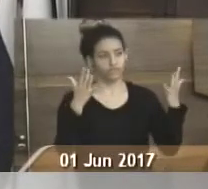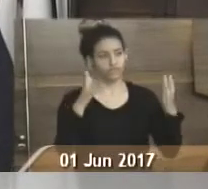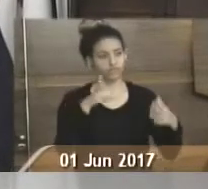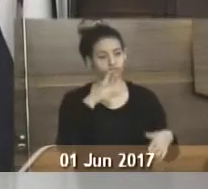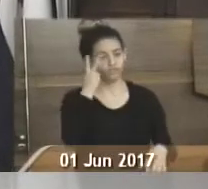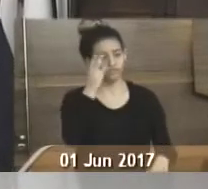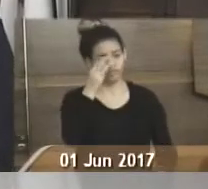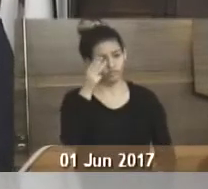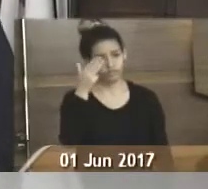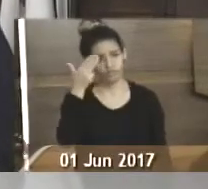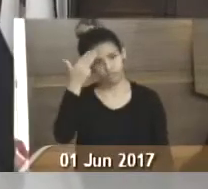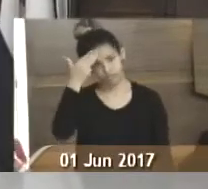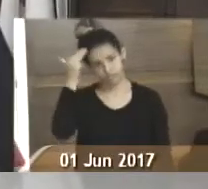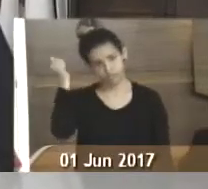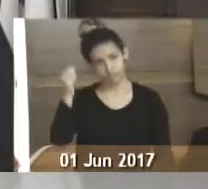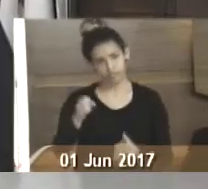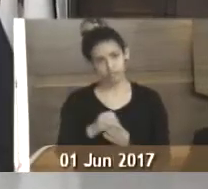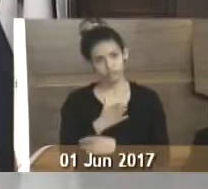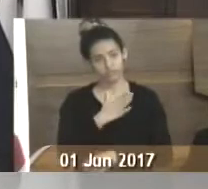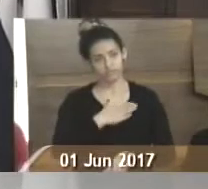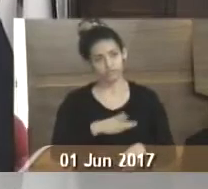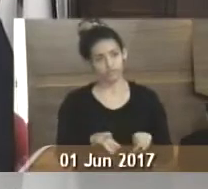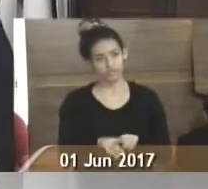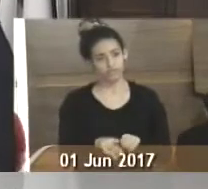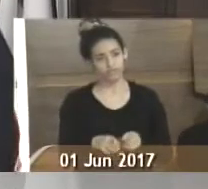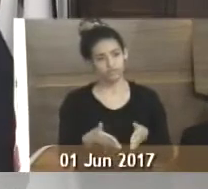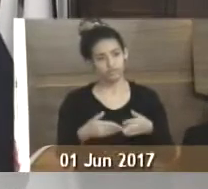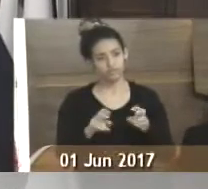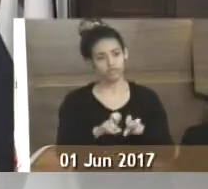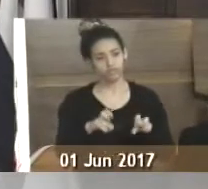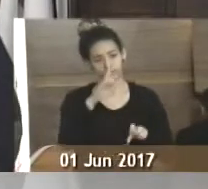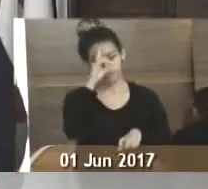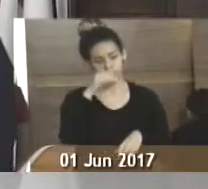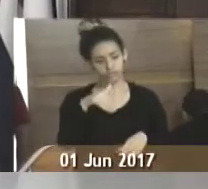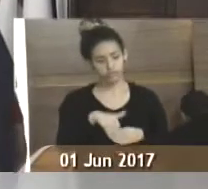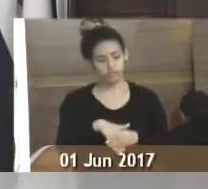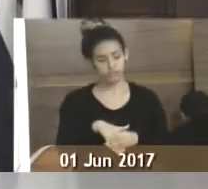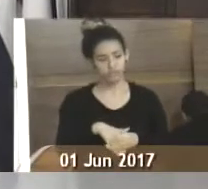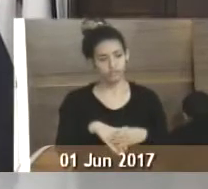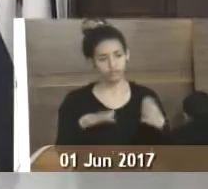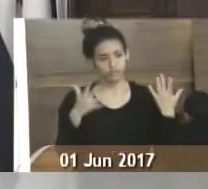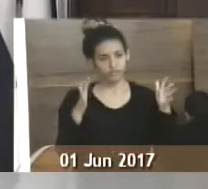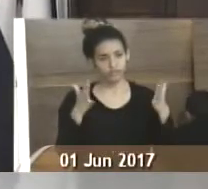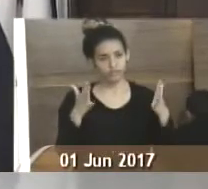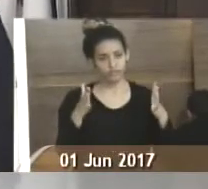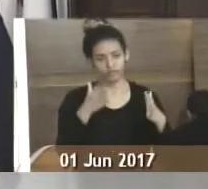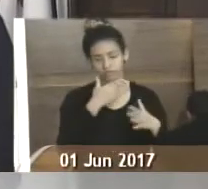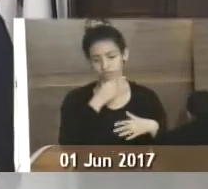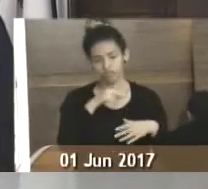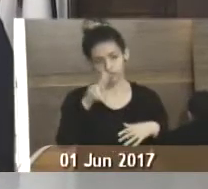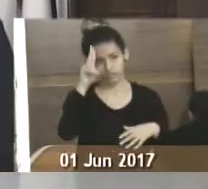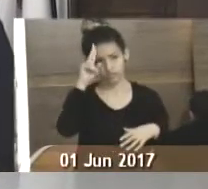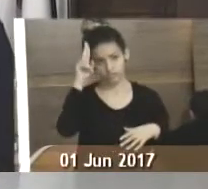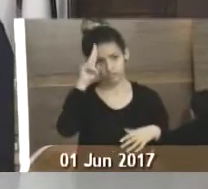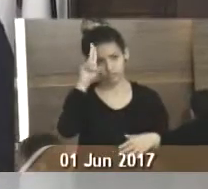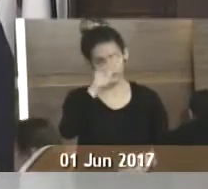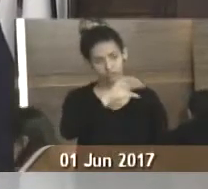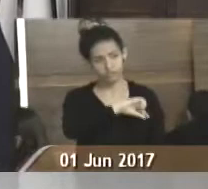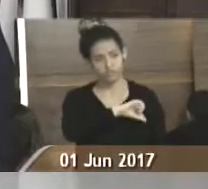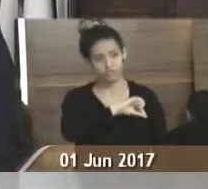Marcos Santo Antônio, com coautoria minha, solicitando à mesa diretora que seja votada a moção de aplausos ao senhor comandante do